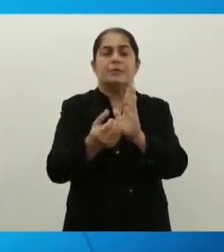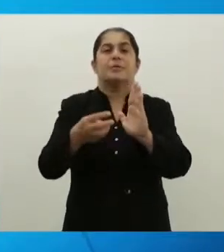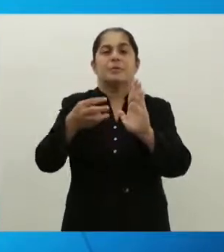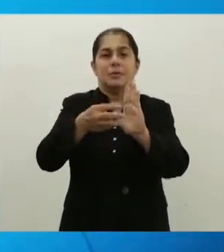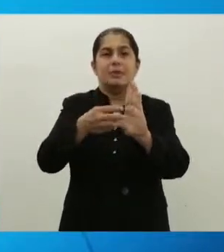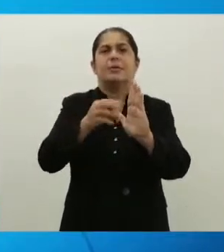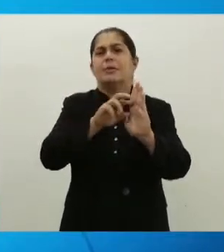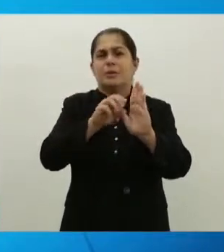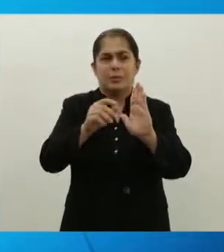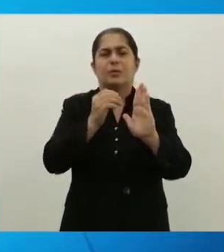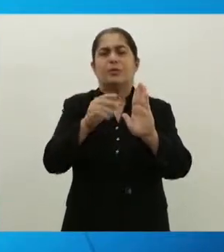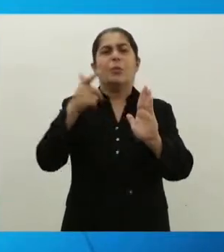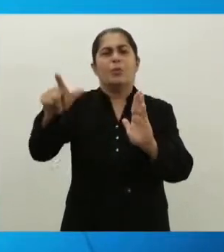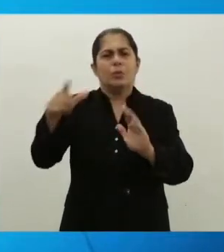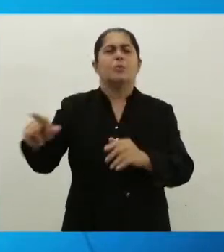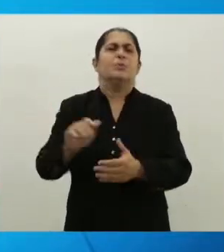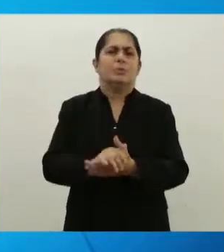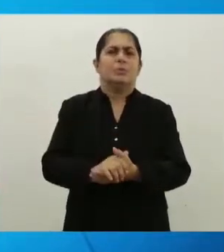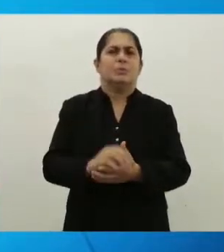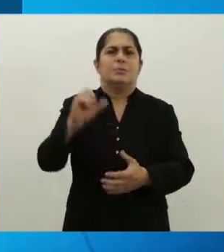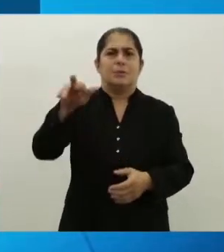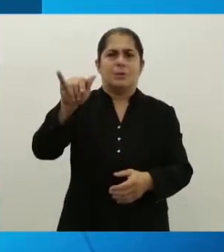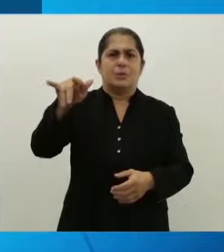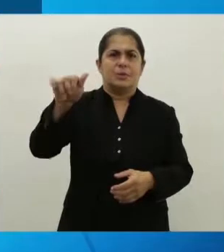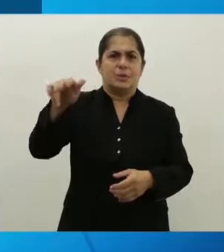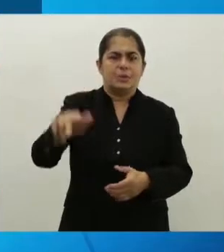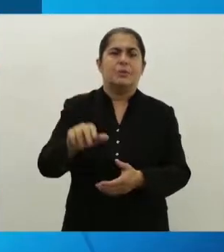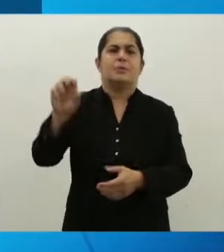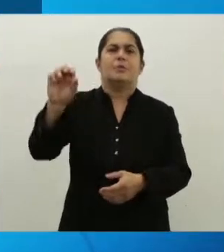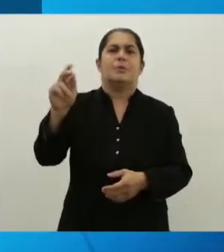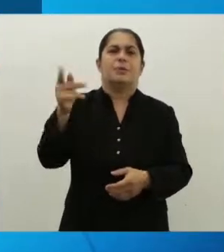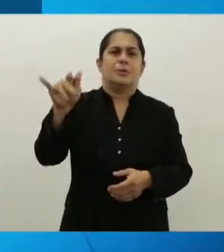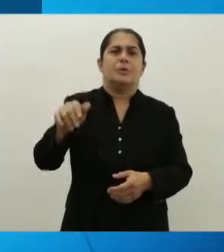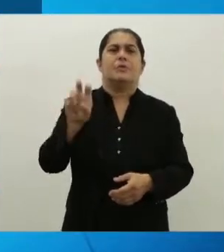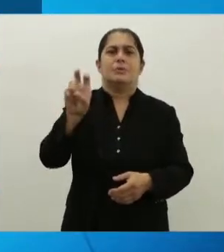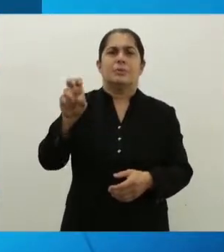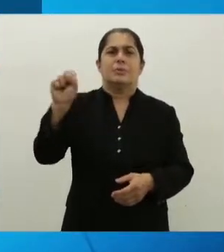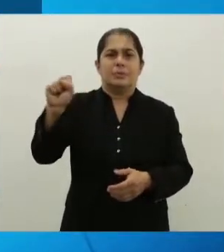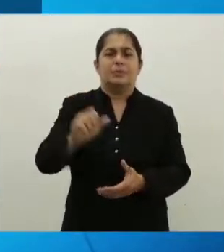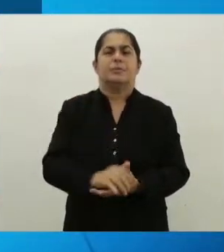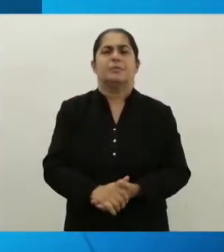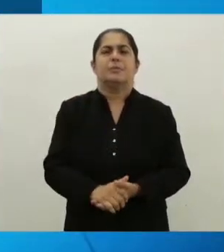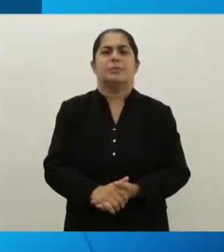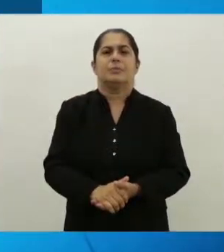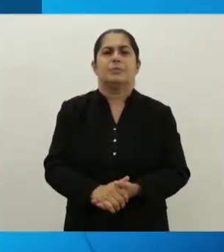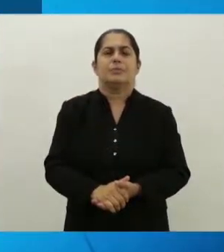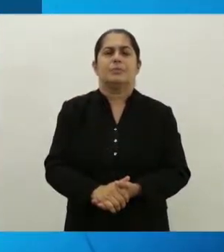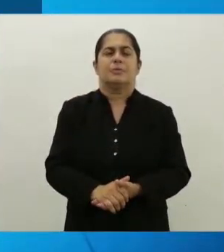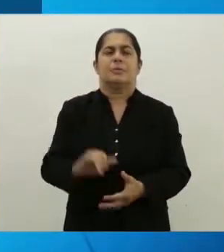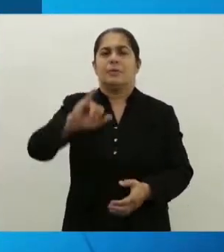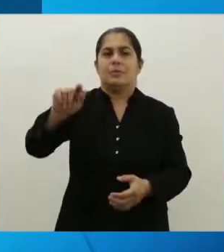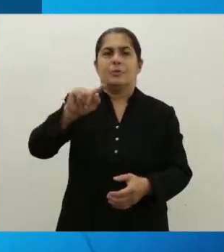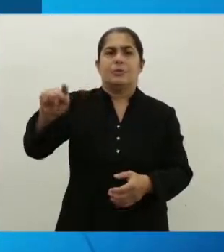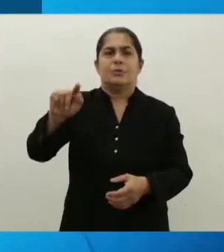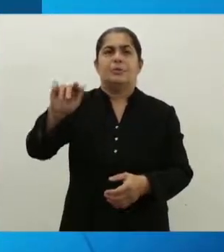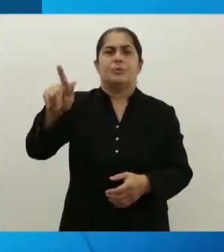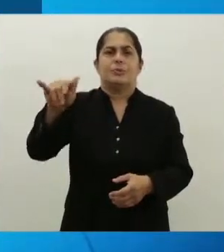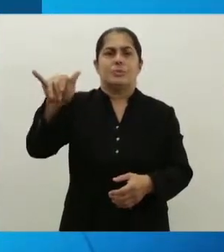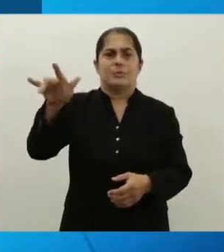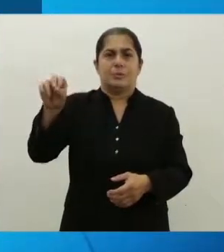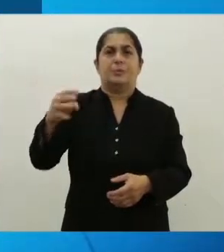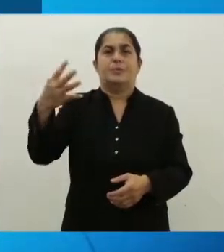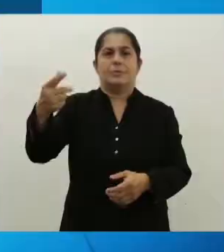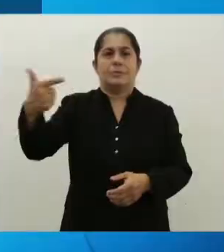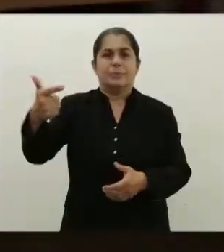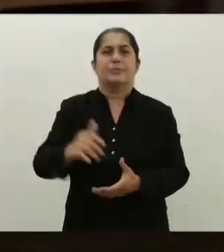votos, e os procuradores de justiça, José Roseno Neto, que teve 41 votos, e Valberto Lira, que recebeu